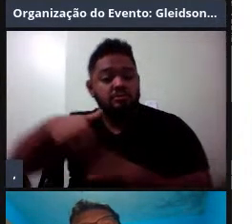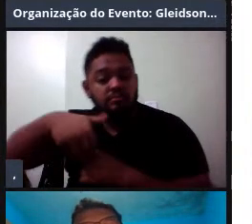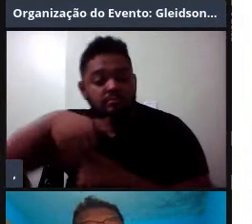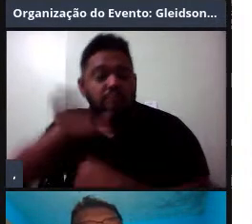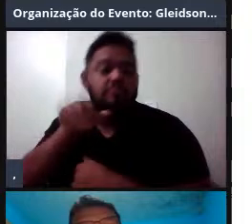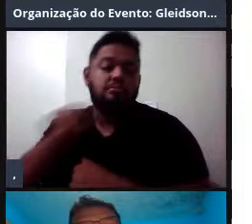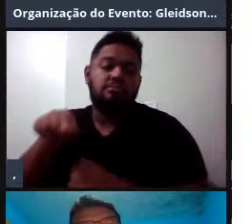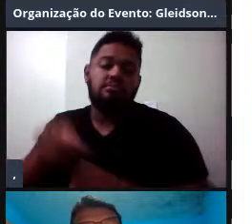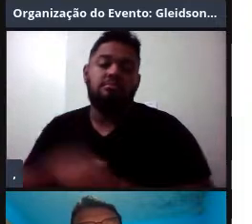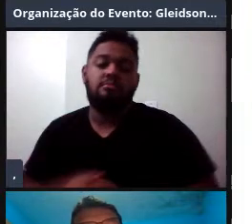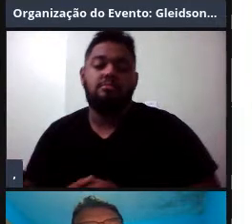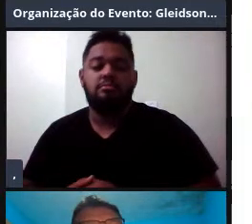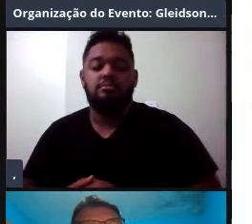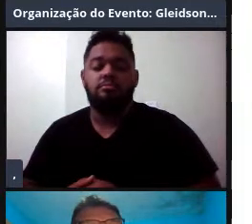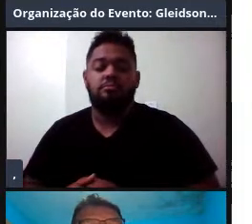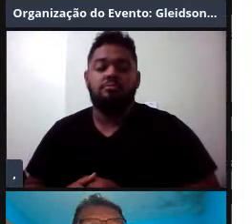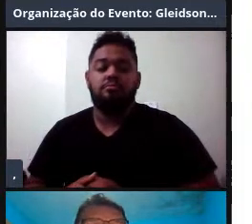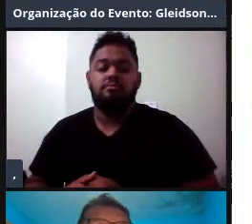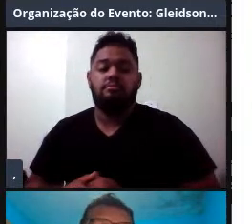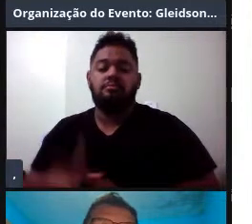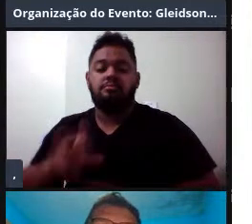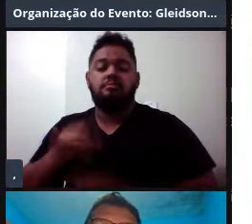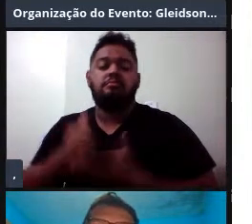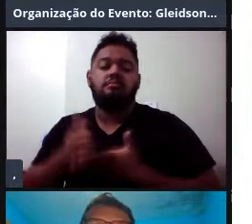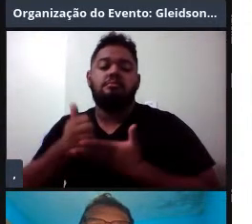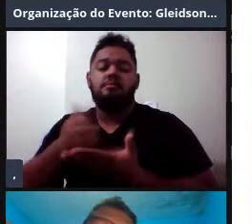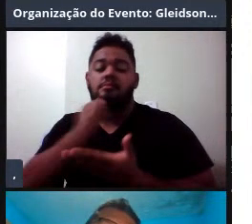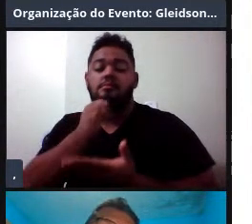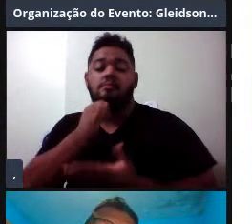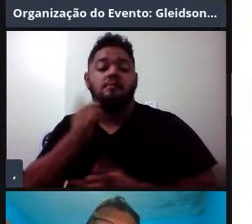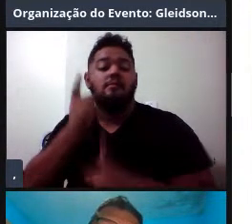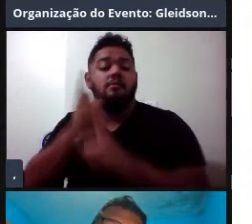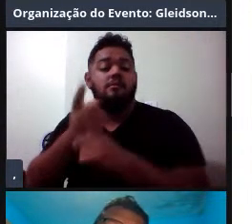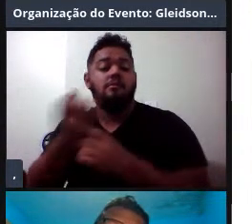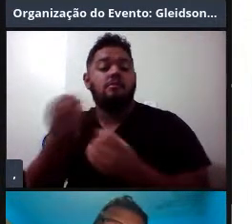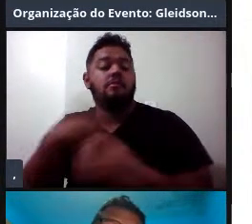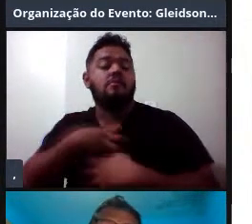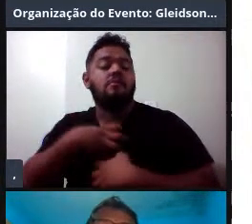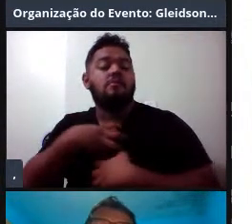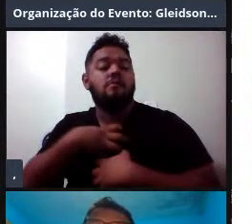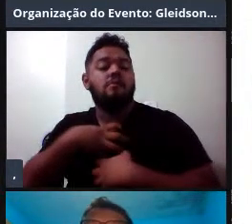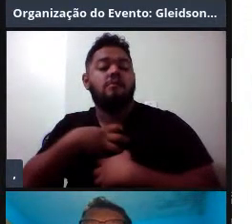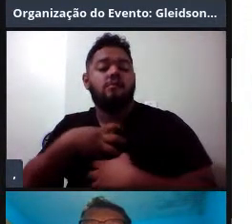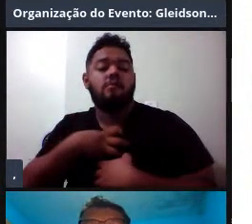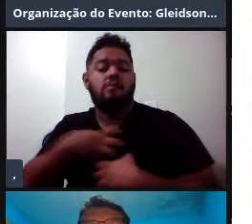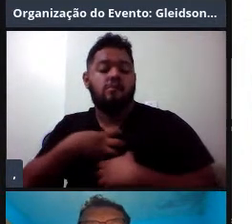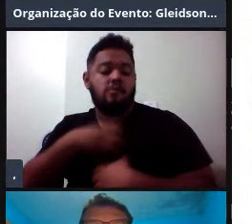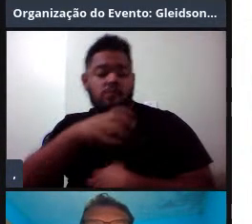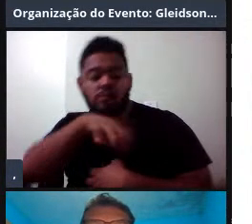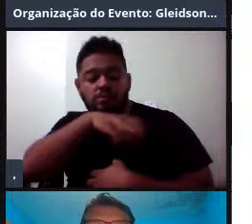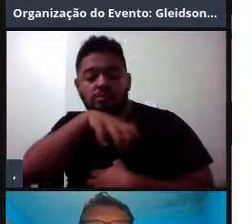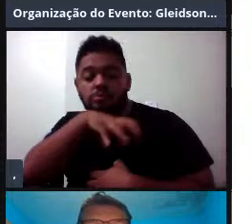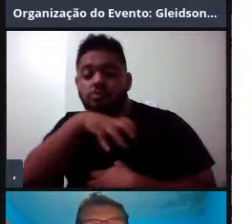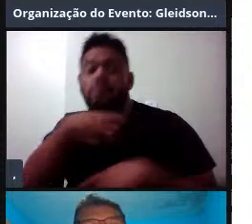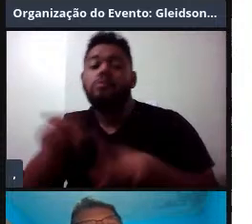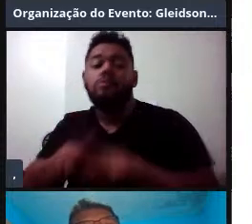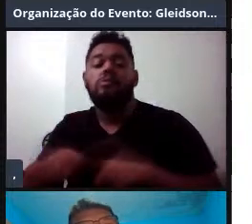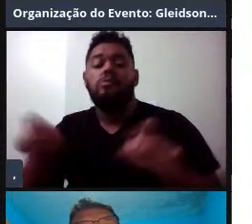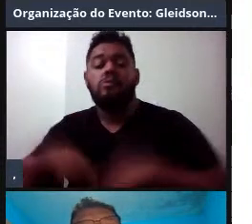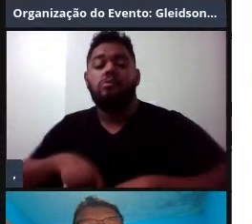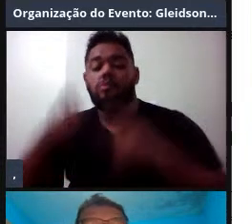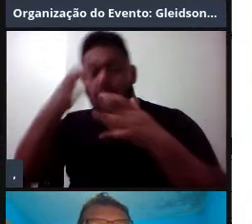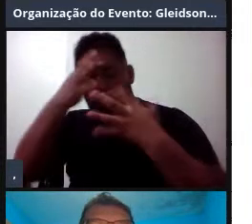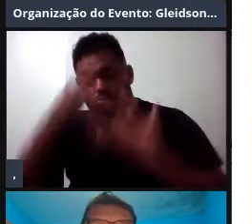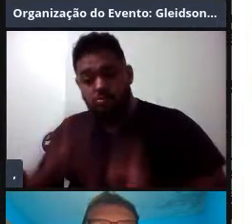dar pistas pra gente de um estado comportamental, por exemplo, ser chamado de alerta, de dar capacidade cognitiva